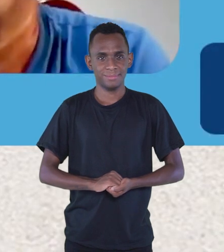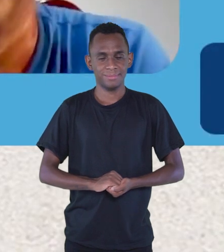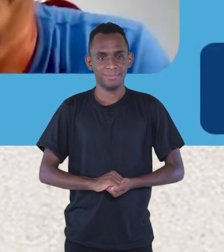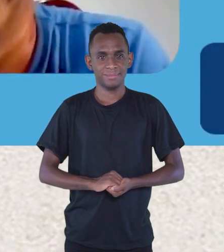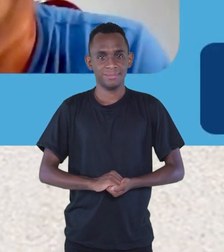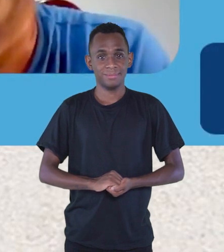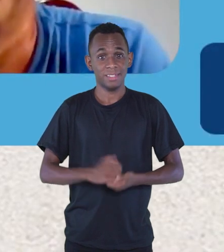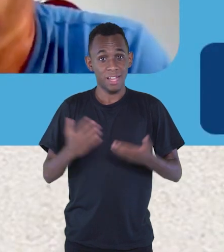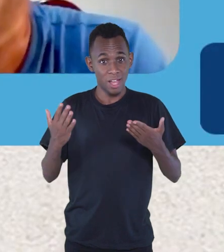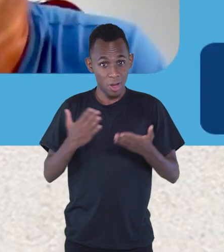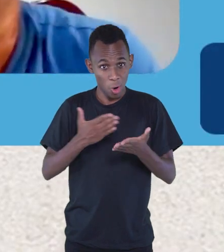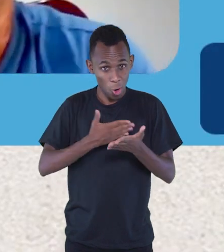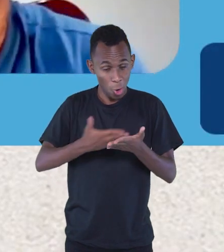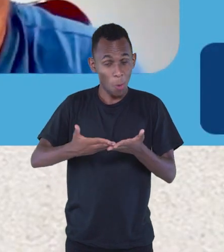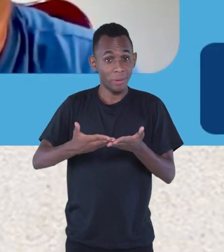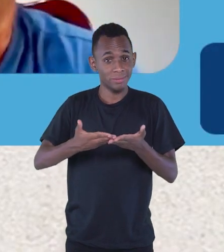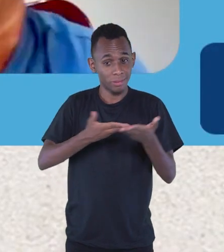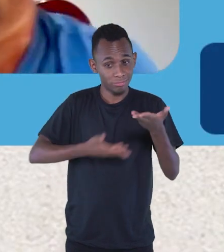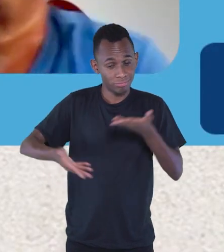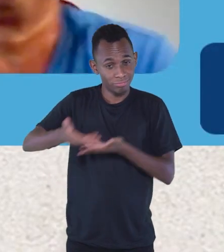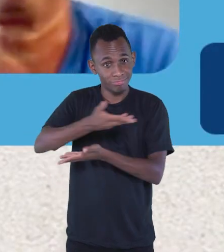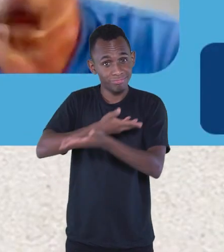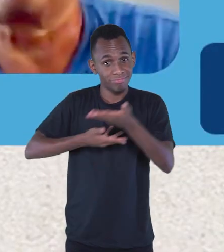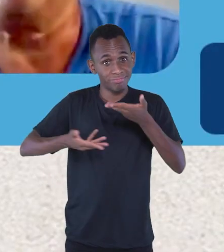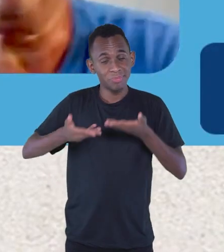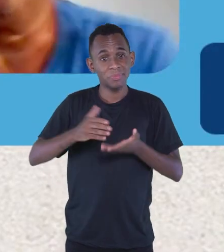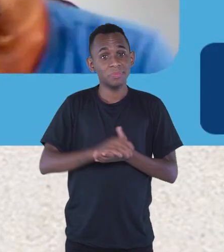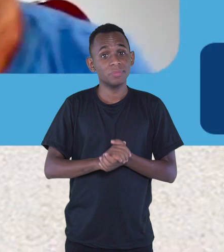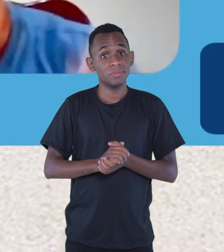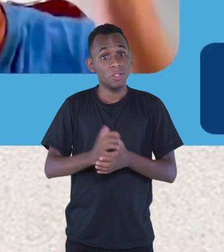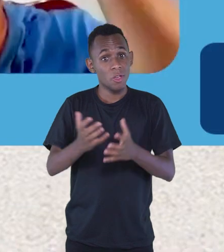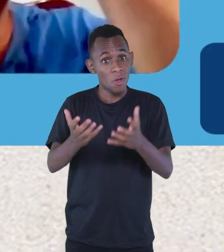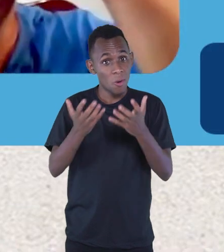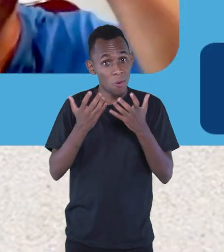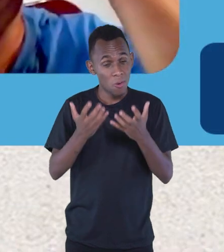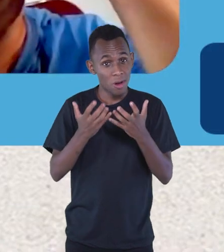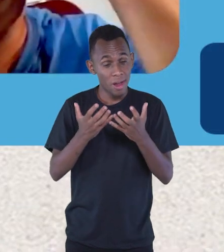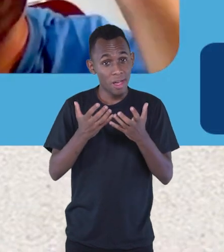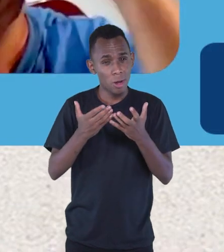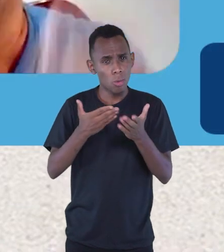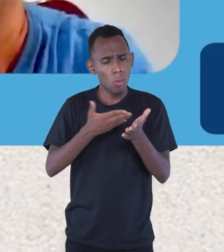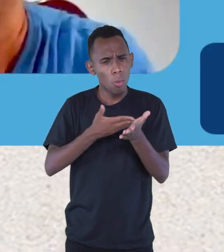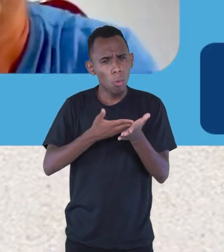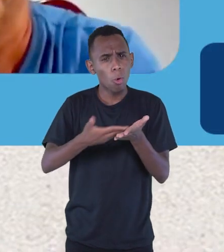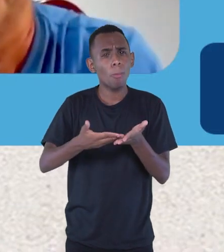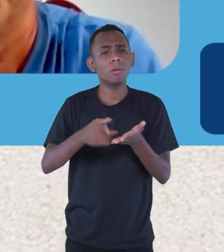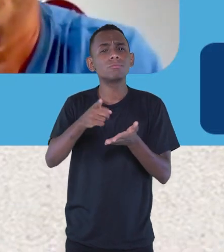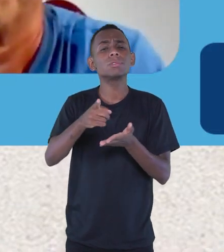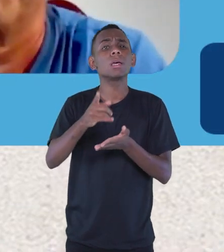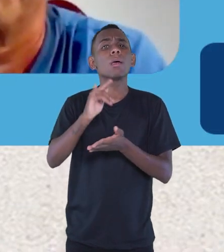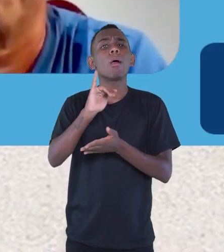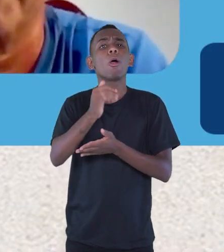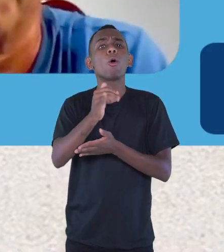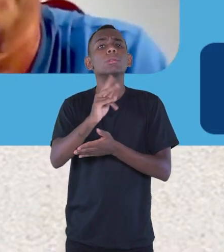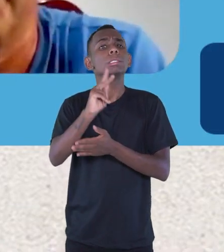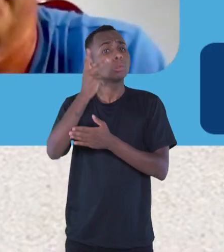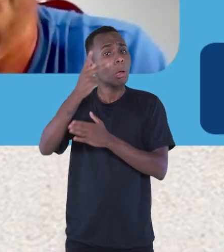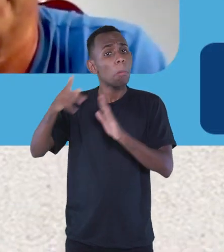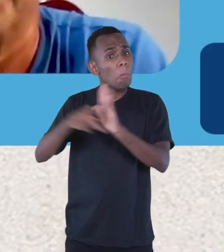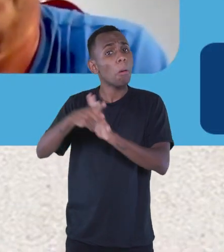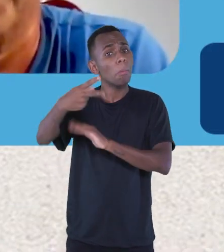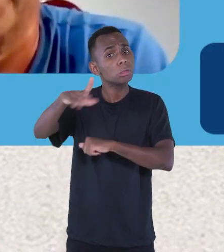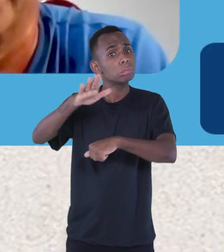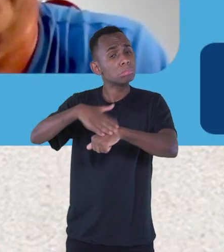Juvenal, a gente vai começar a nossa conversa e eu quero que a gente inicia você contando um pouco da sua história mesmo,